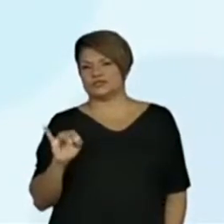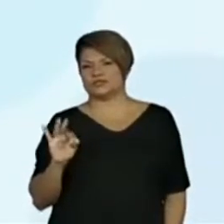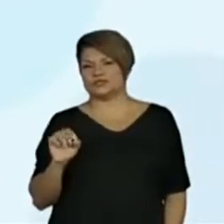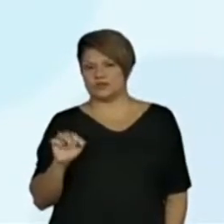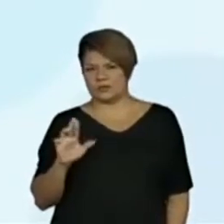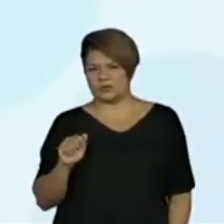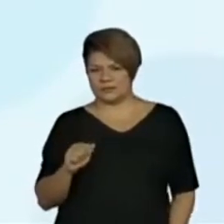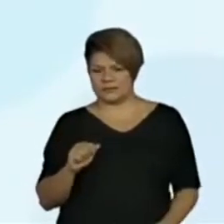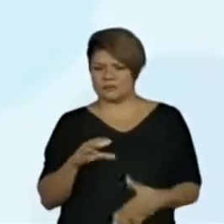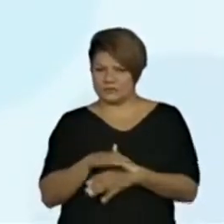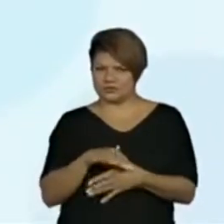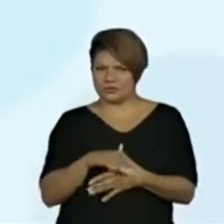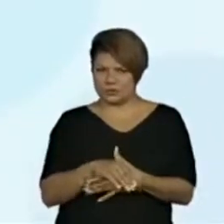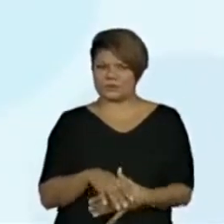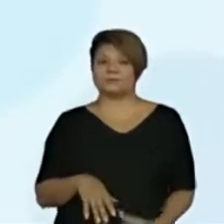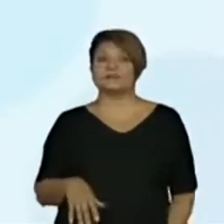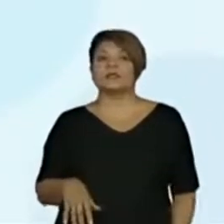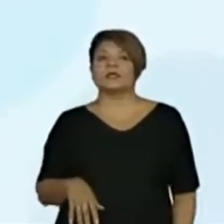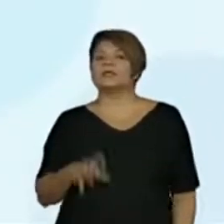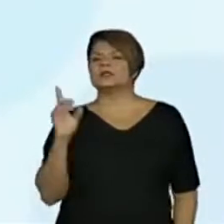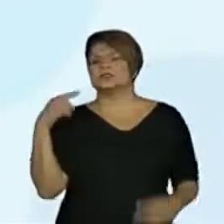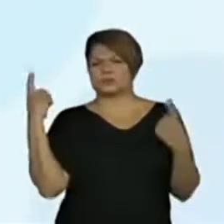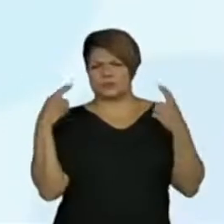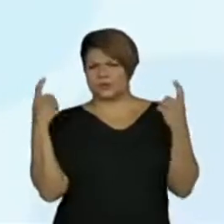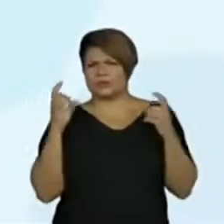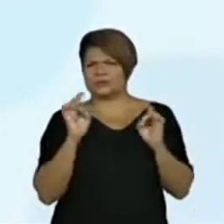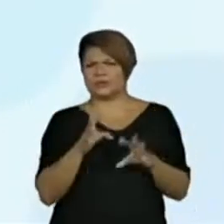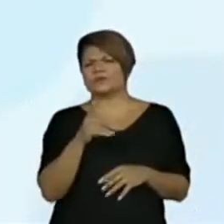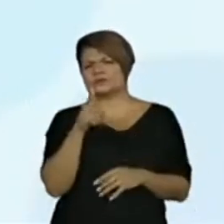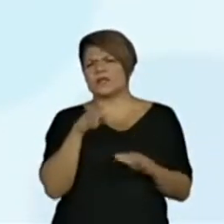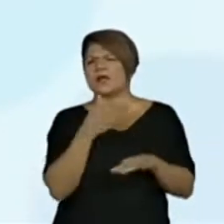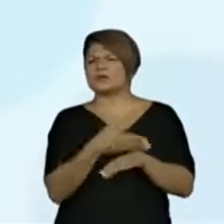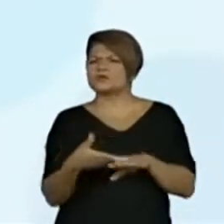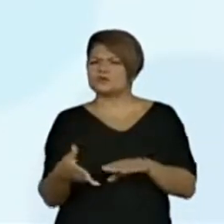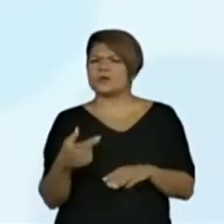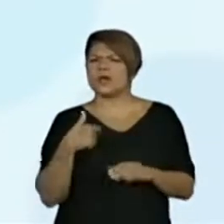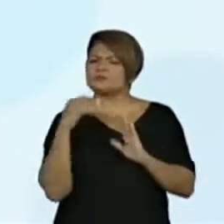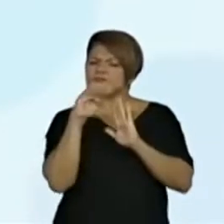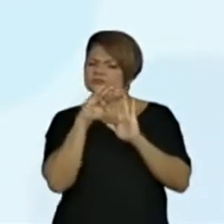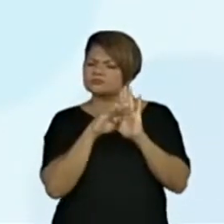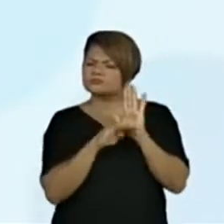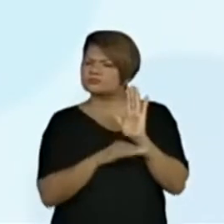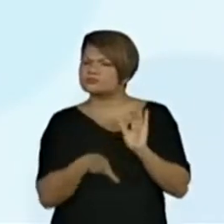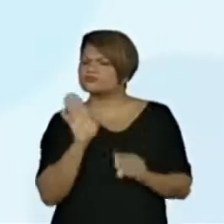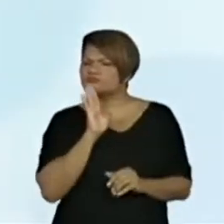preocupe. É para vocês terem conhecimento e se acostumar um pouquinho com essa referência.